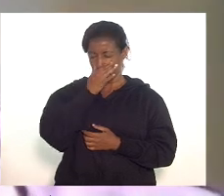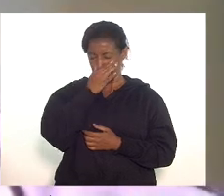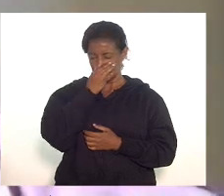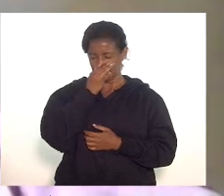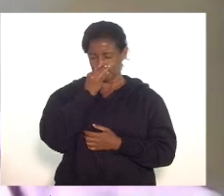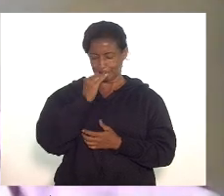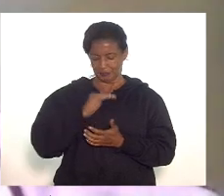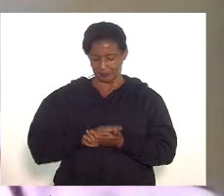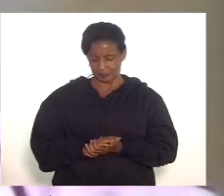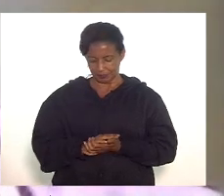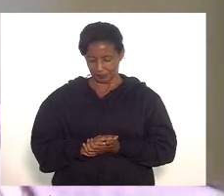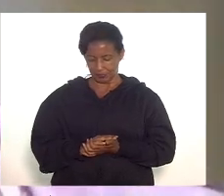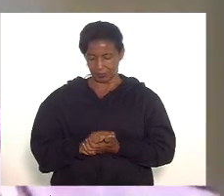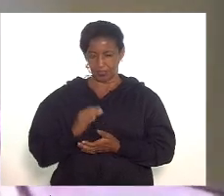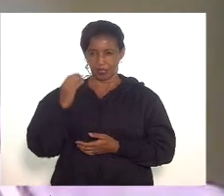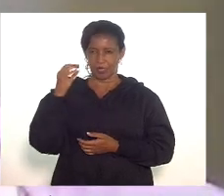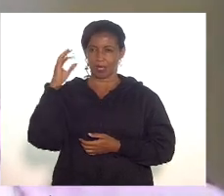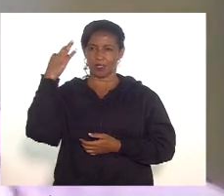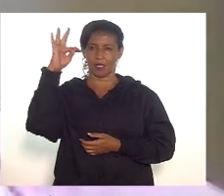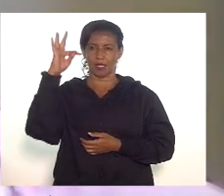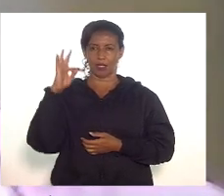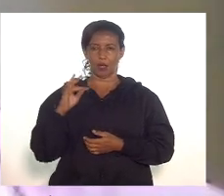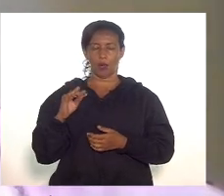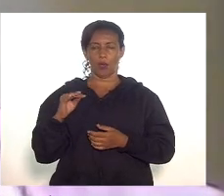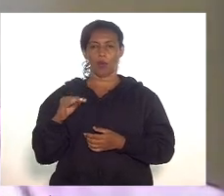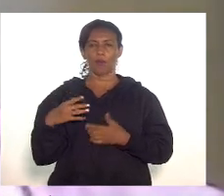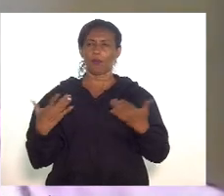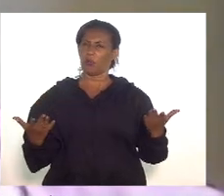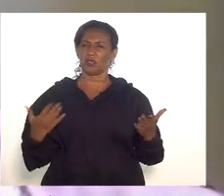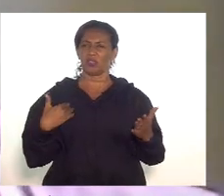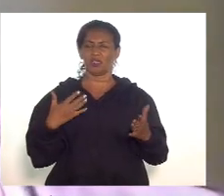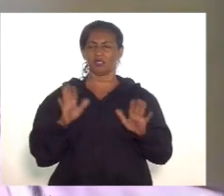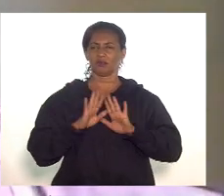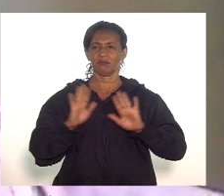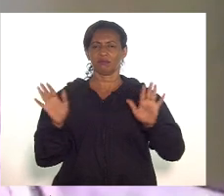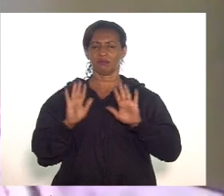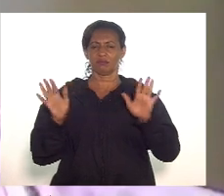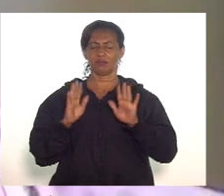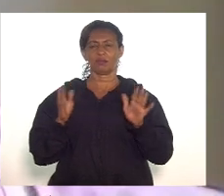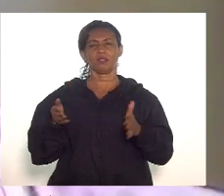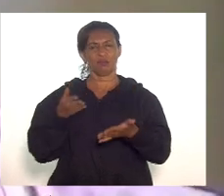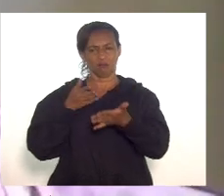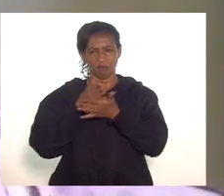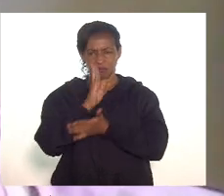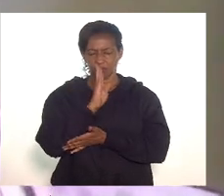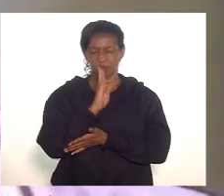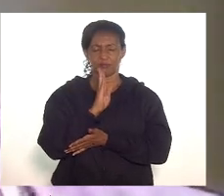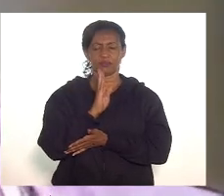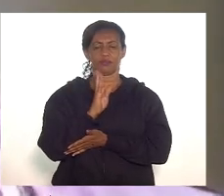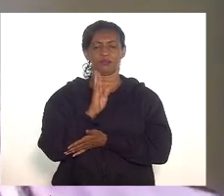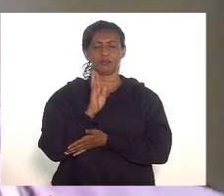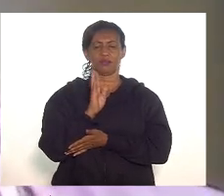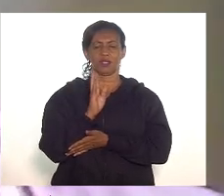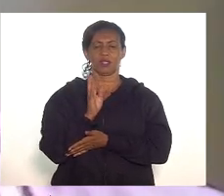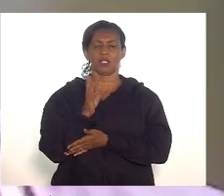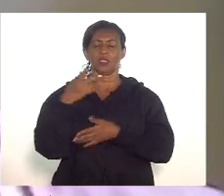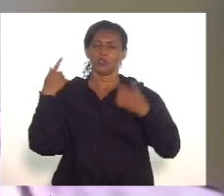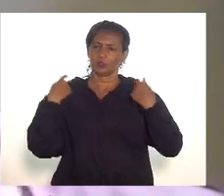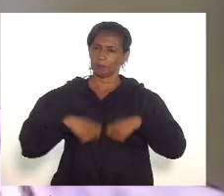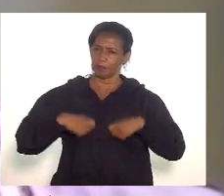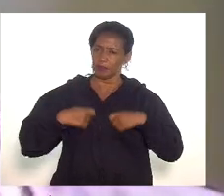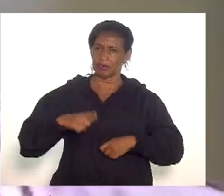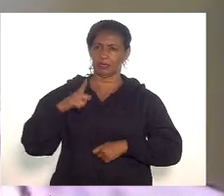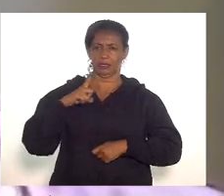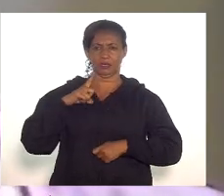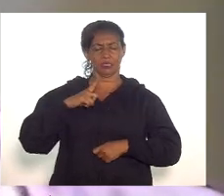Comissão de Ciência e Tecnologia, portanto, sem prejuízo das emendas, desse momento parecia favorável, ressaltando que a gente precisa ter